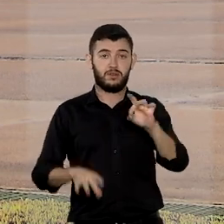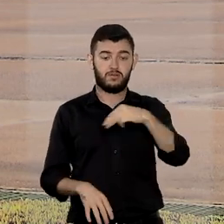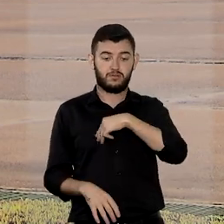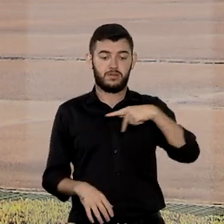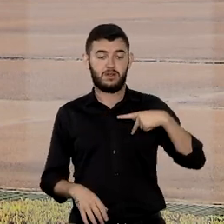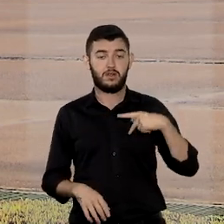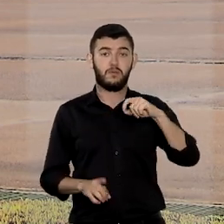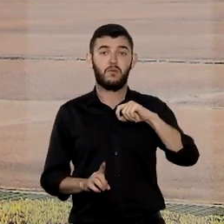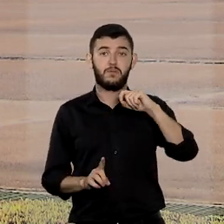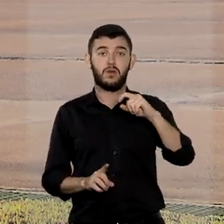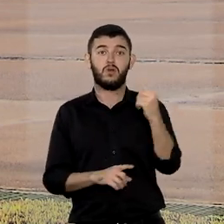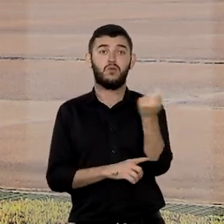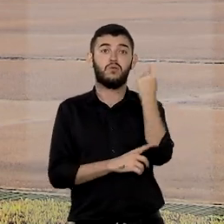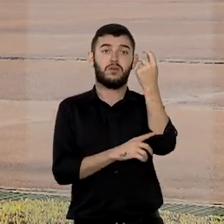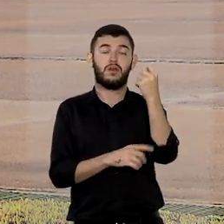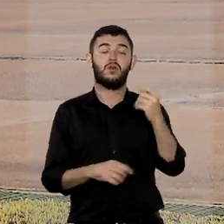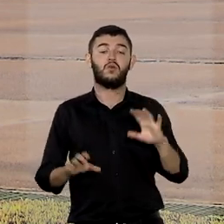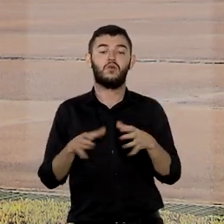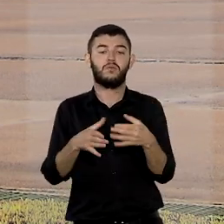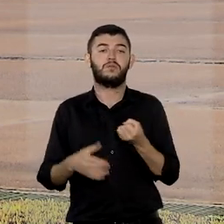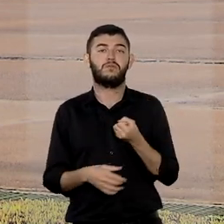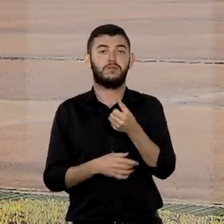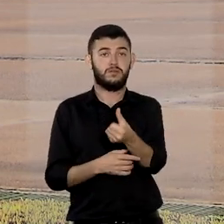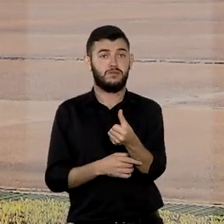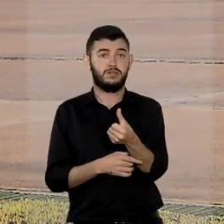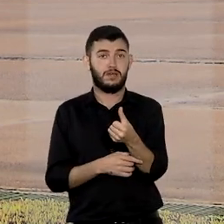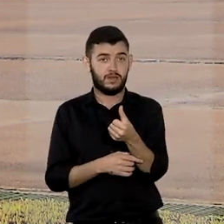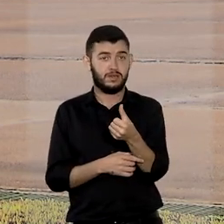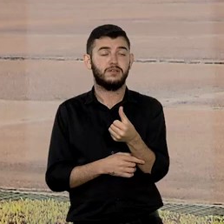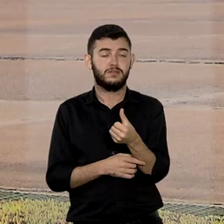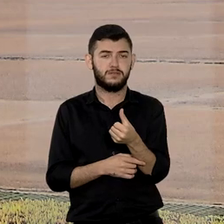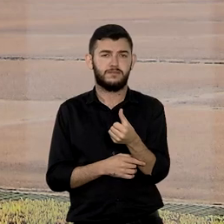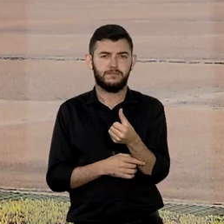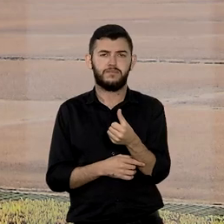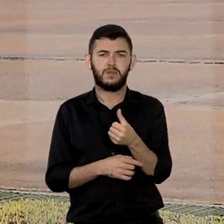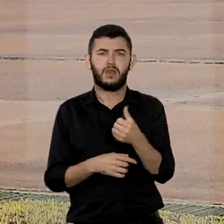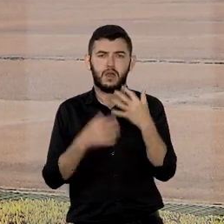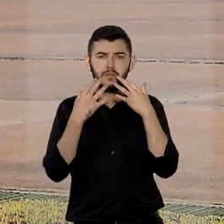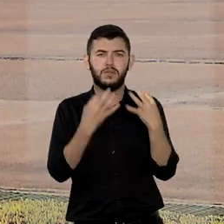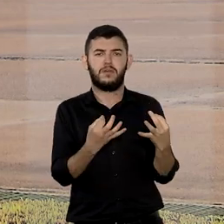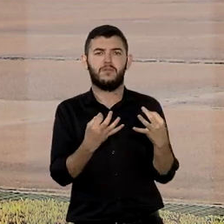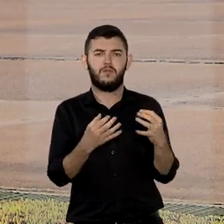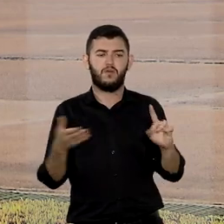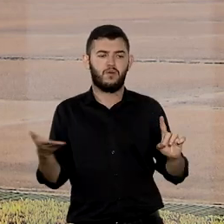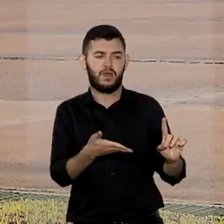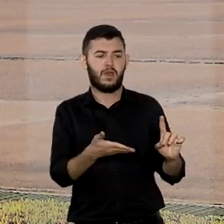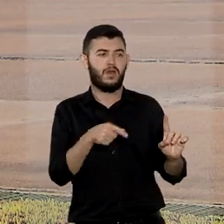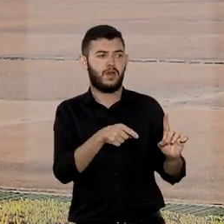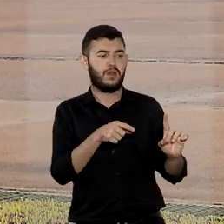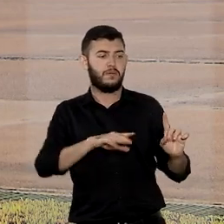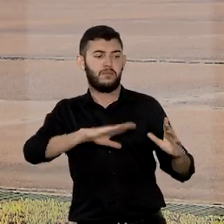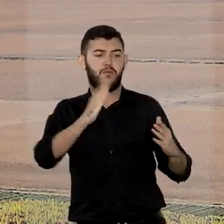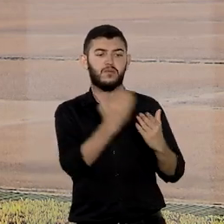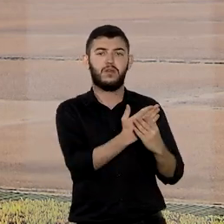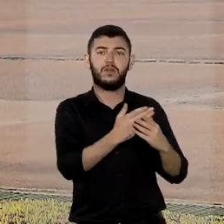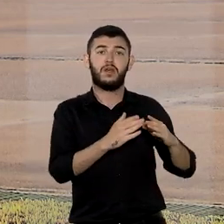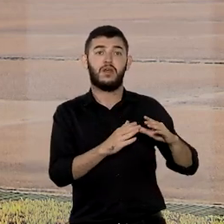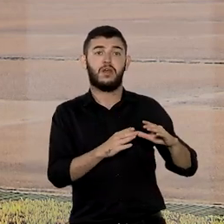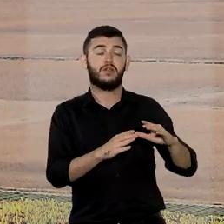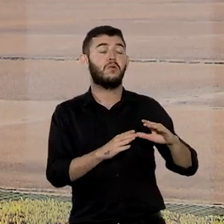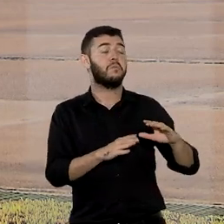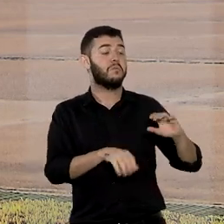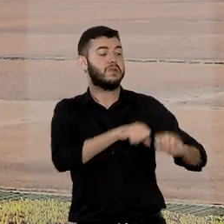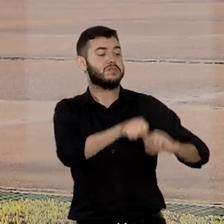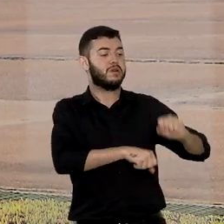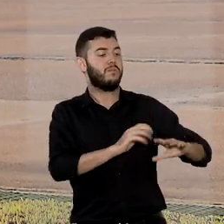Ministério Público do Rio Grande do Sul, a sexta turma observou que o réu processado por furtar uma bicicleta tinha o